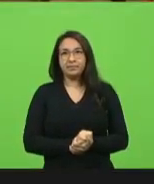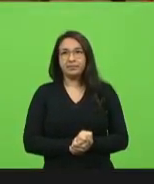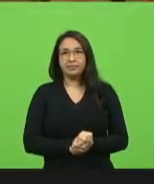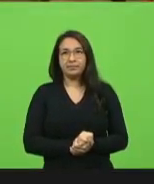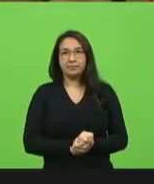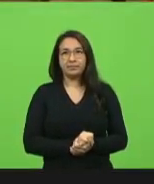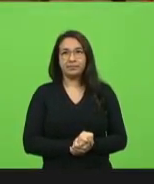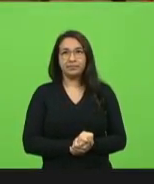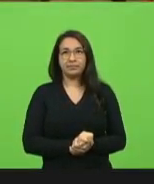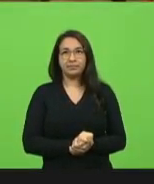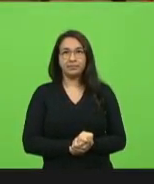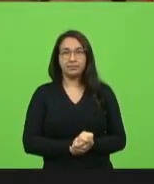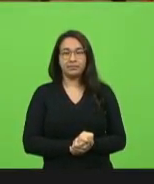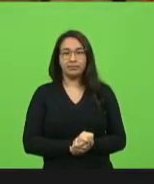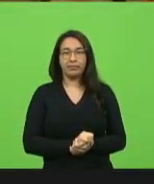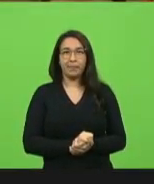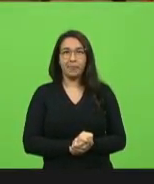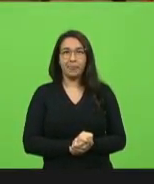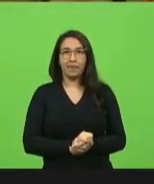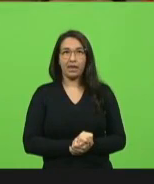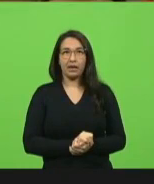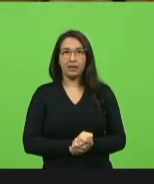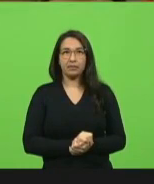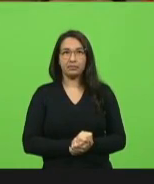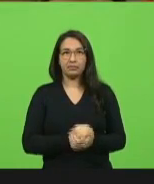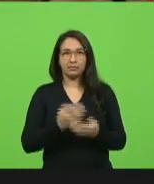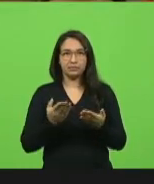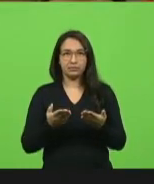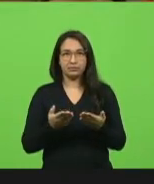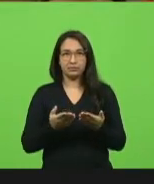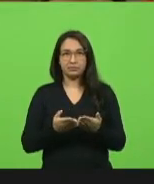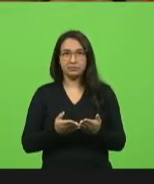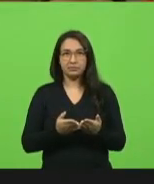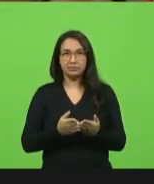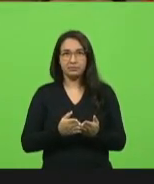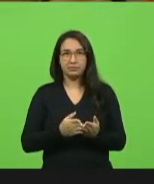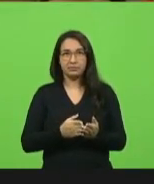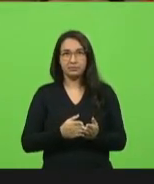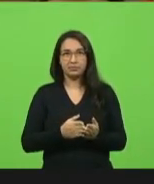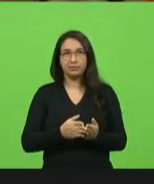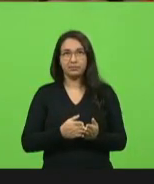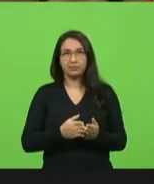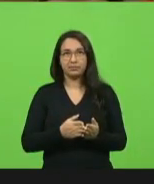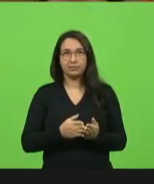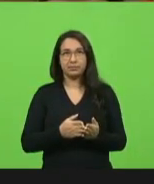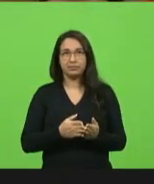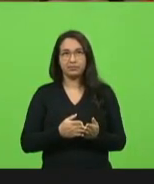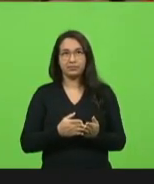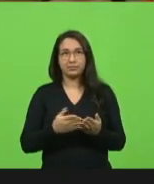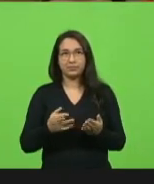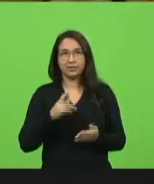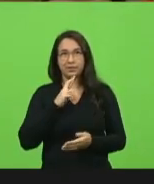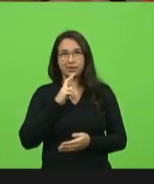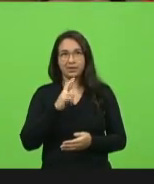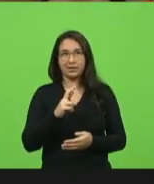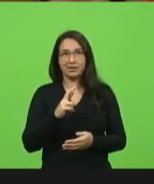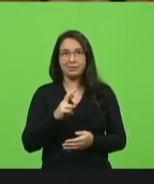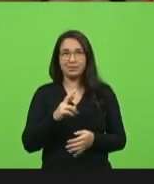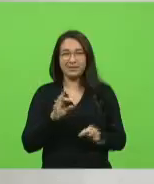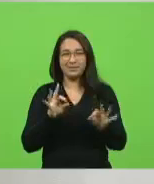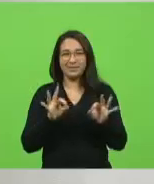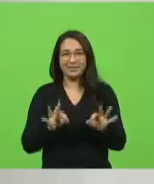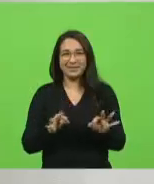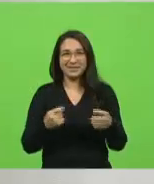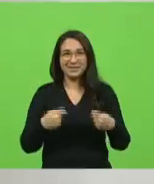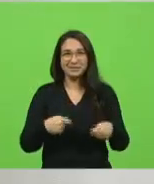Não, lhe concedi mais um minuto. O senhor não pediu uma parte? Não, Mais um minuto, deputado. Essa é a resposta que o senhor tem que dar para a família. Fala, me senti